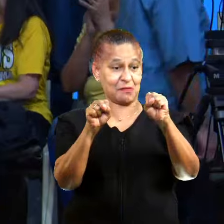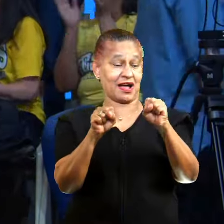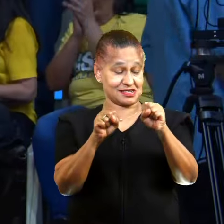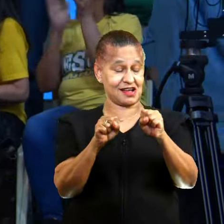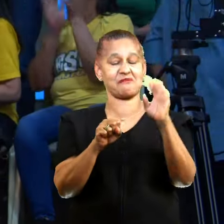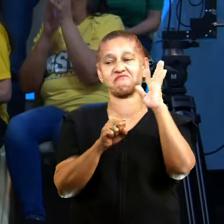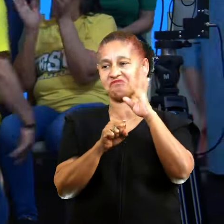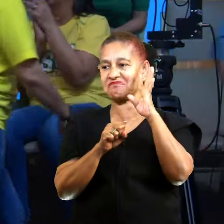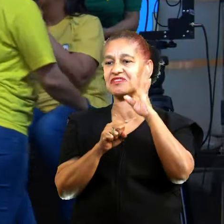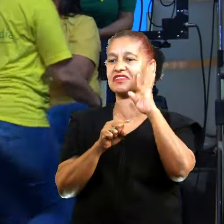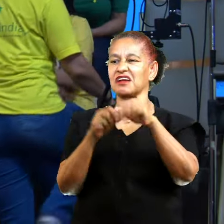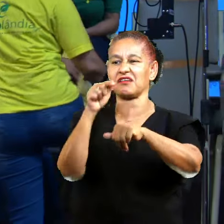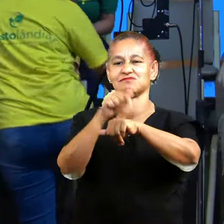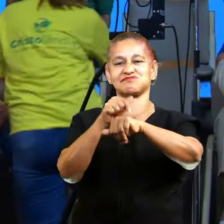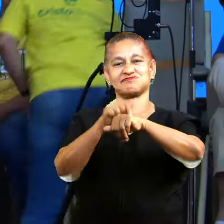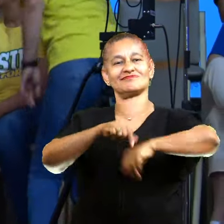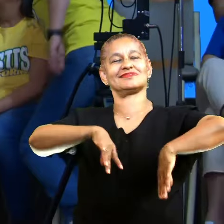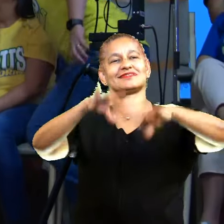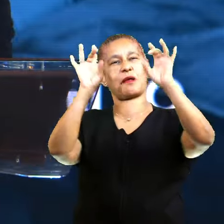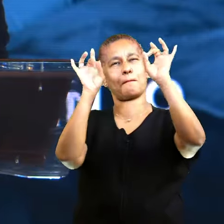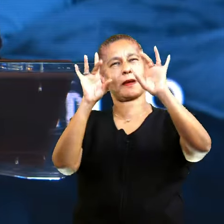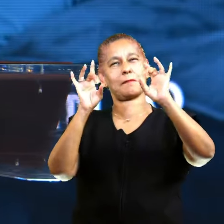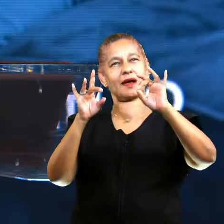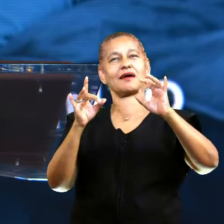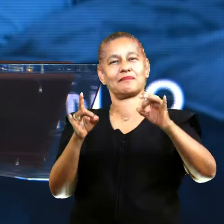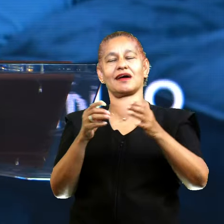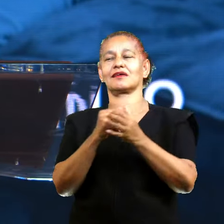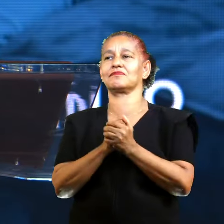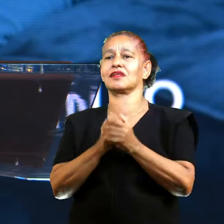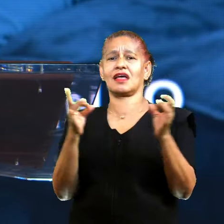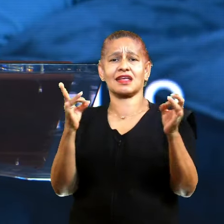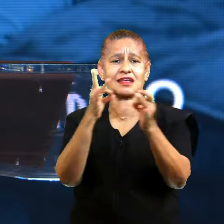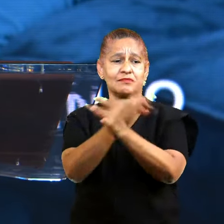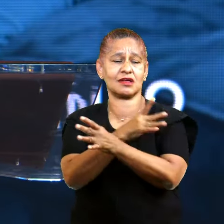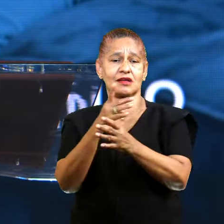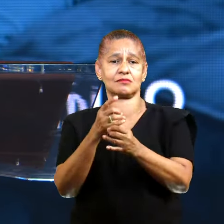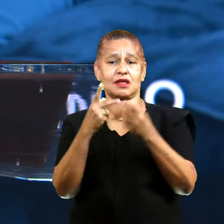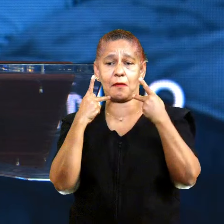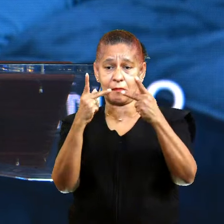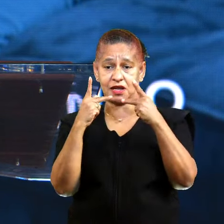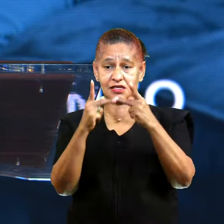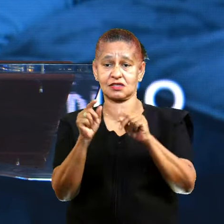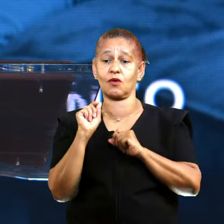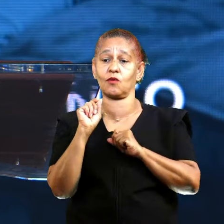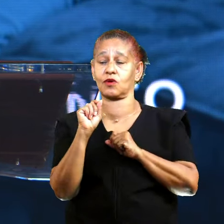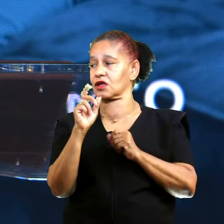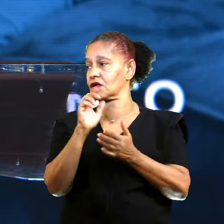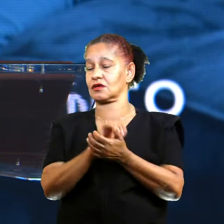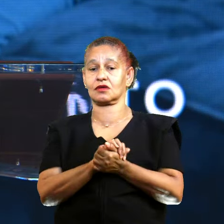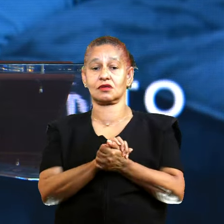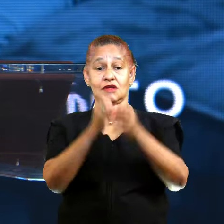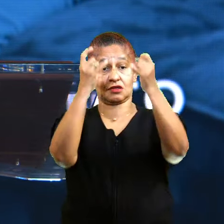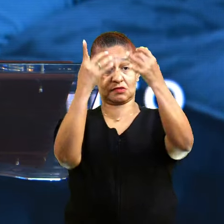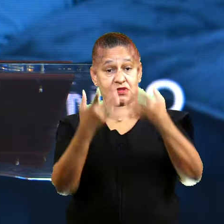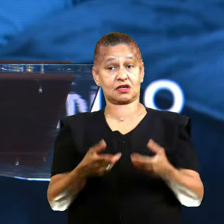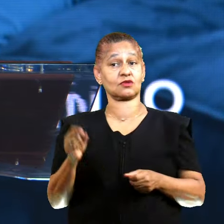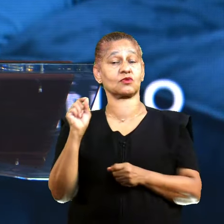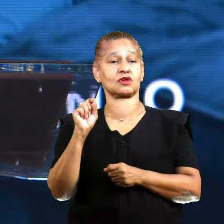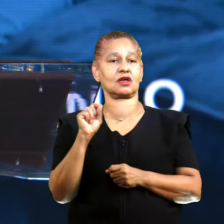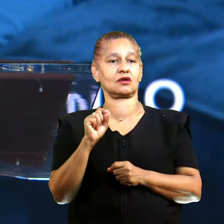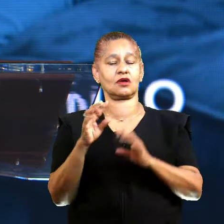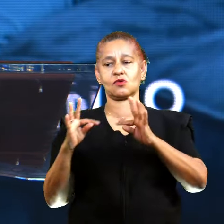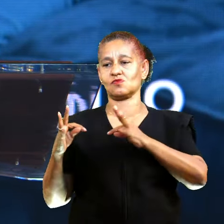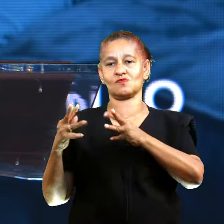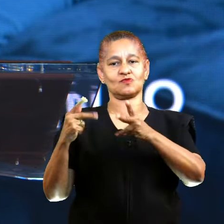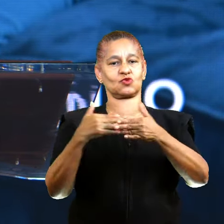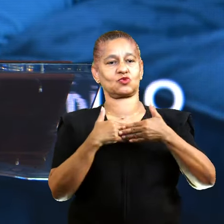Um tempo muito especial. Eu quero concluir a minha fala, então, dizendo que tudo